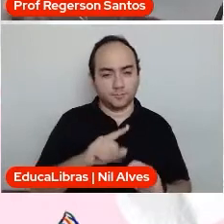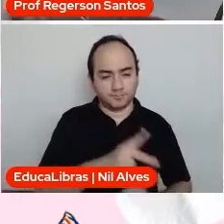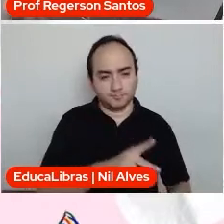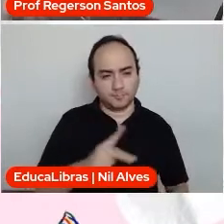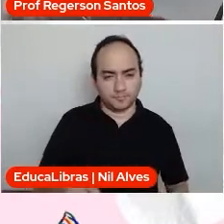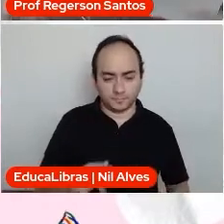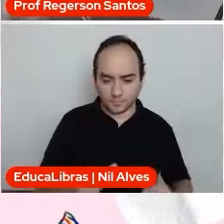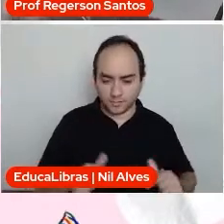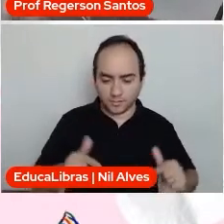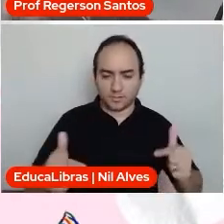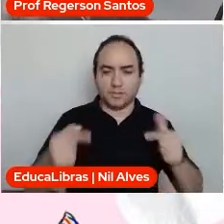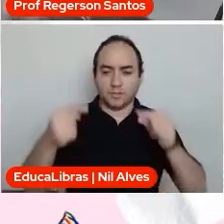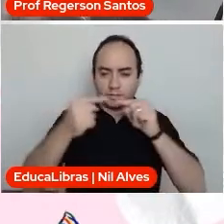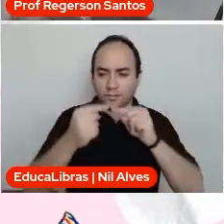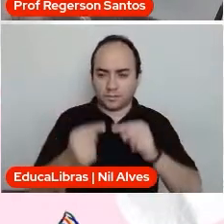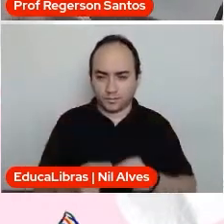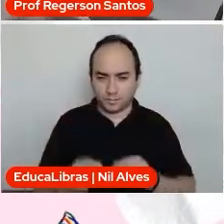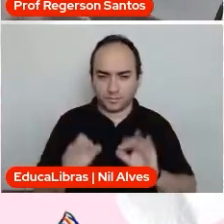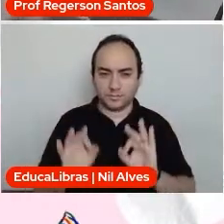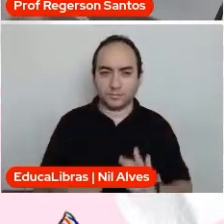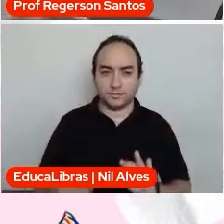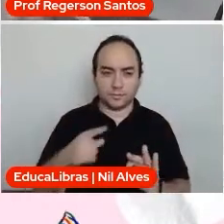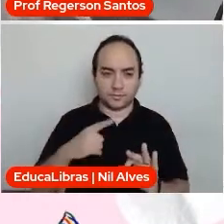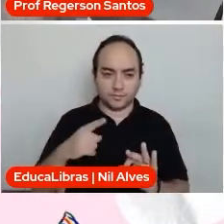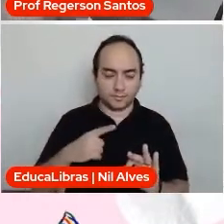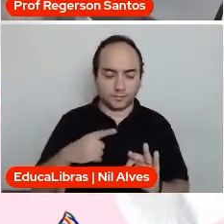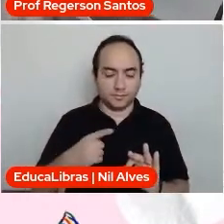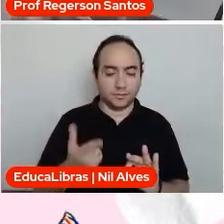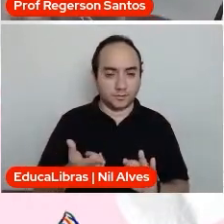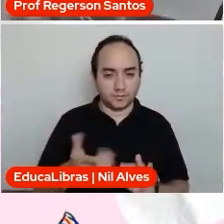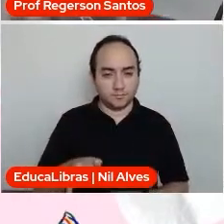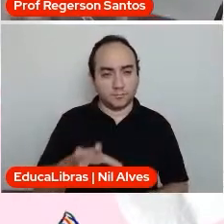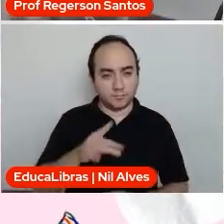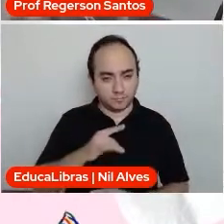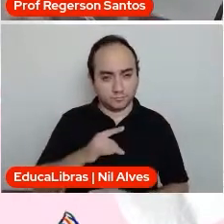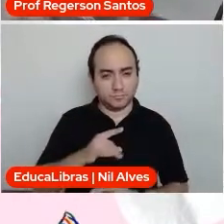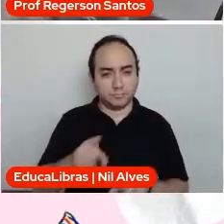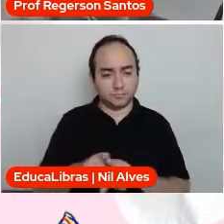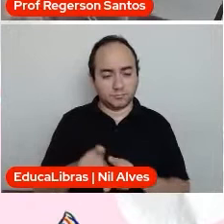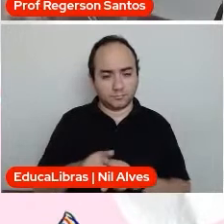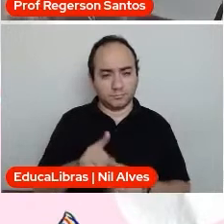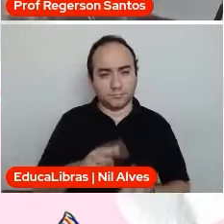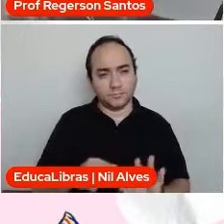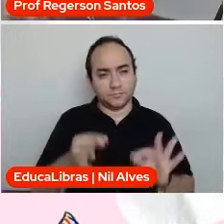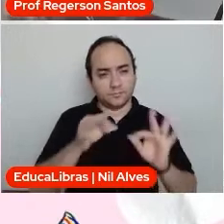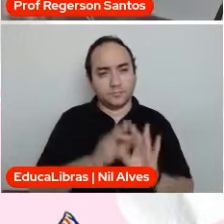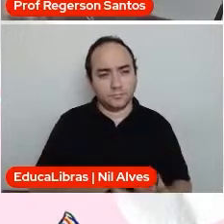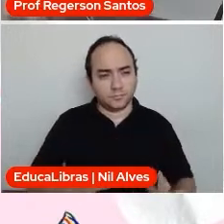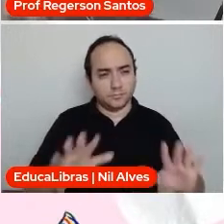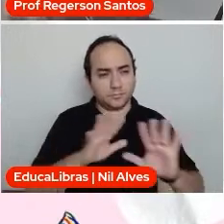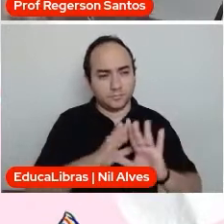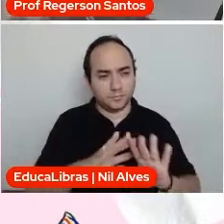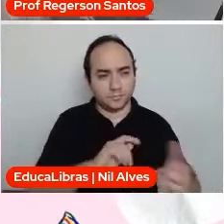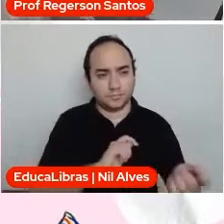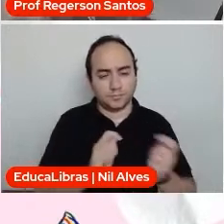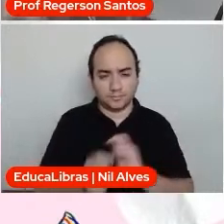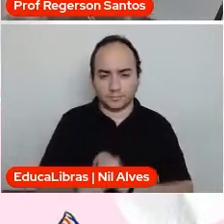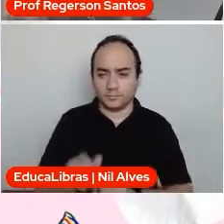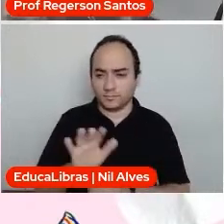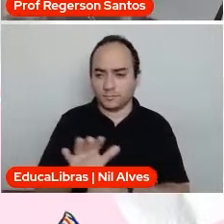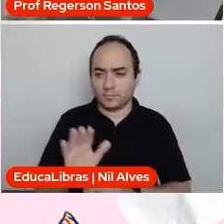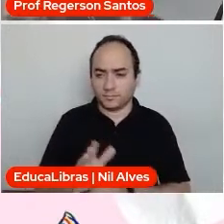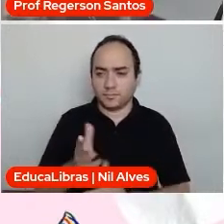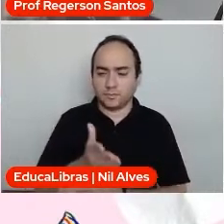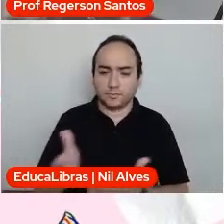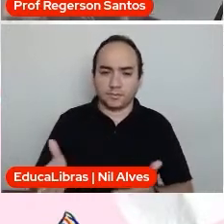que façam, se apropriem das tecnologias digitais para que a gente consiga fazer isso